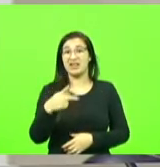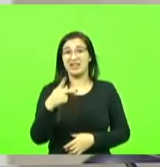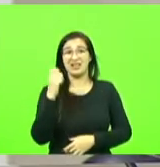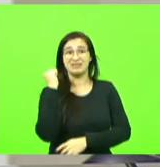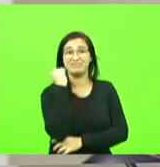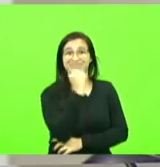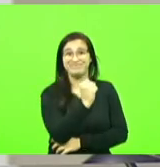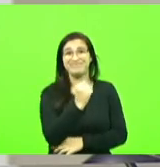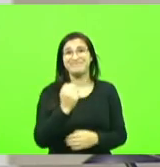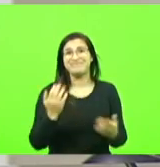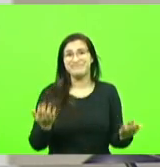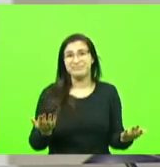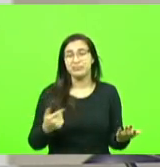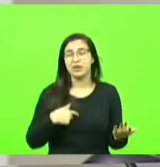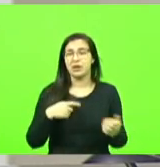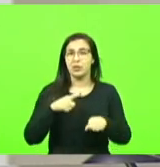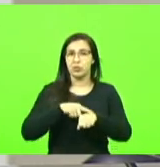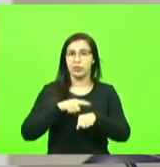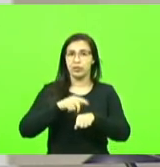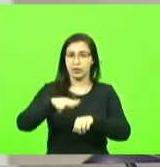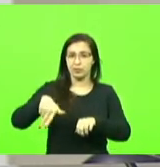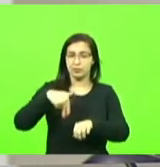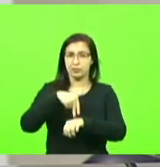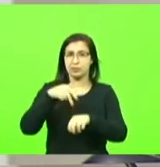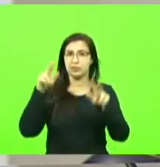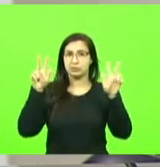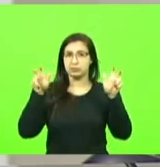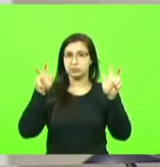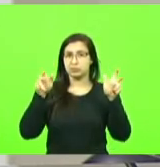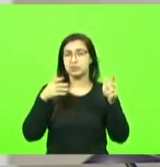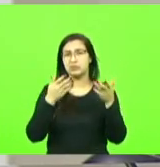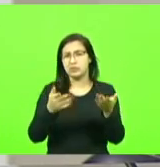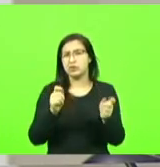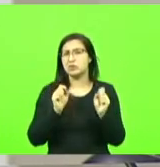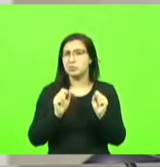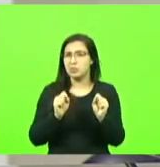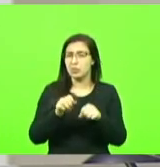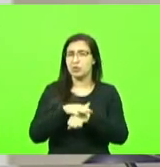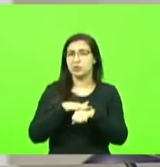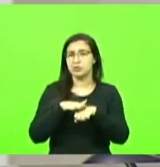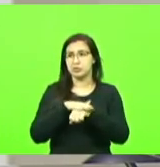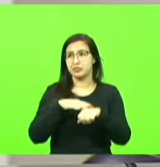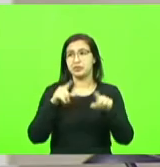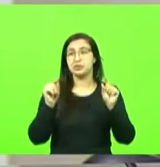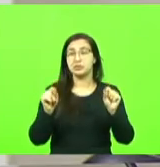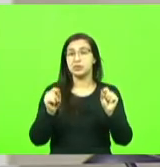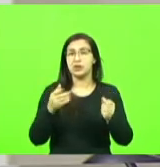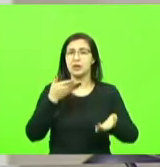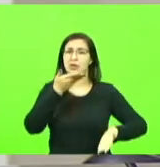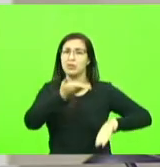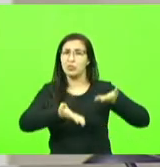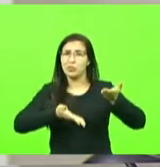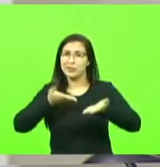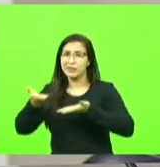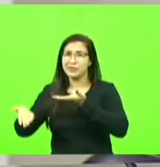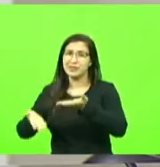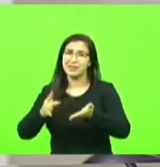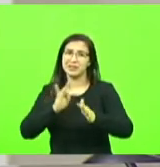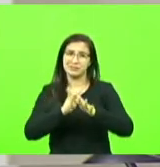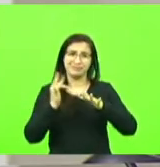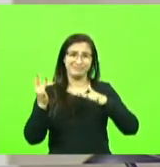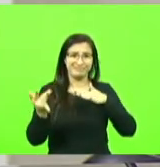hoje no horário da palavra e um tema que vocês poderiam abordar Igor o cuidado com as redes sociais